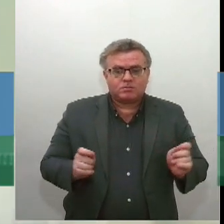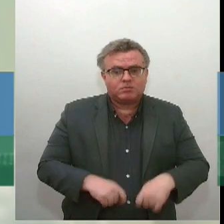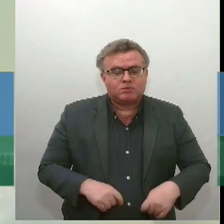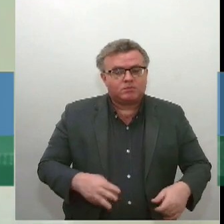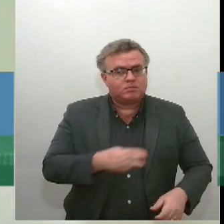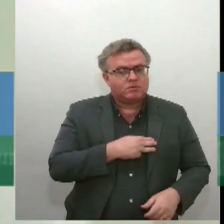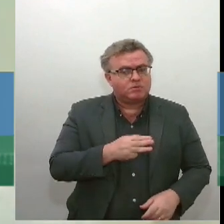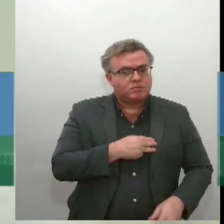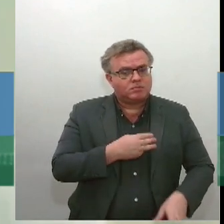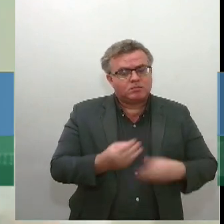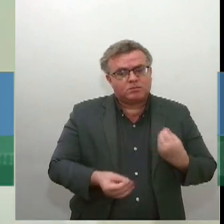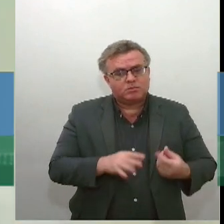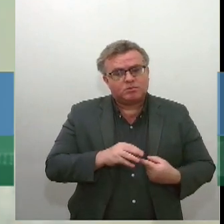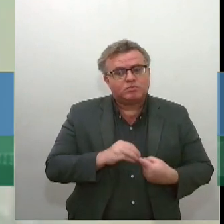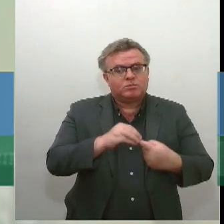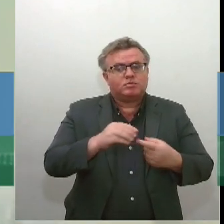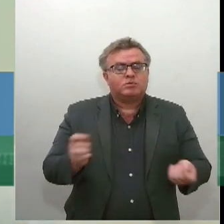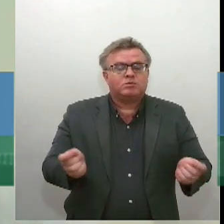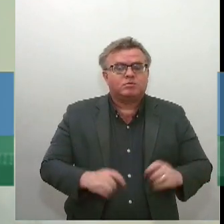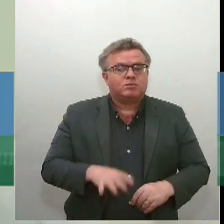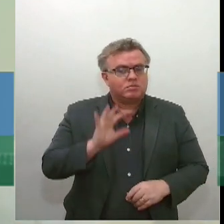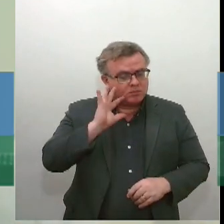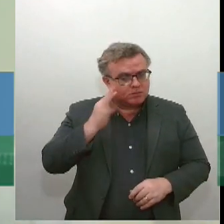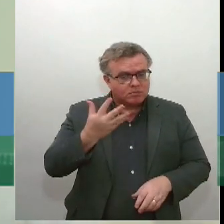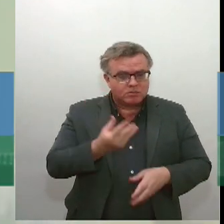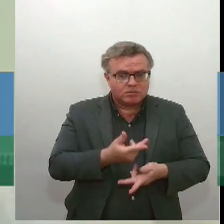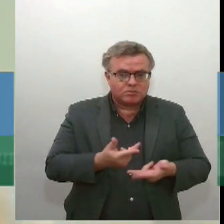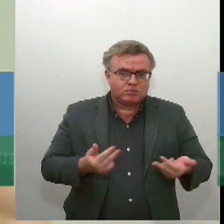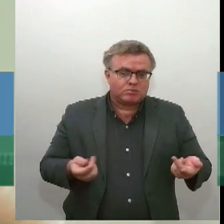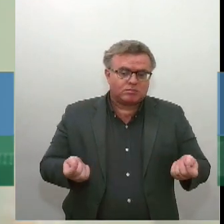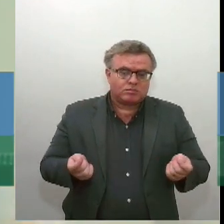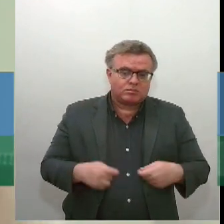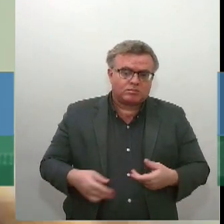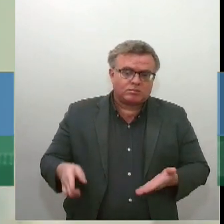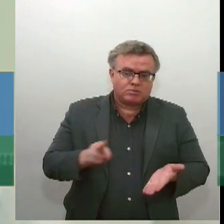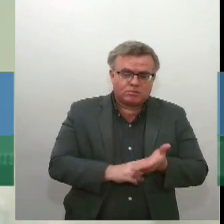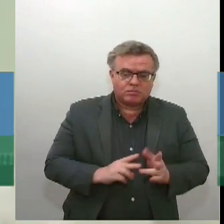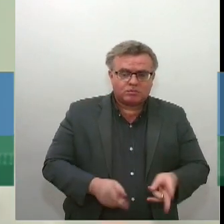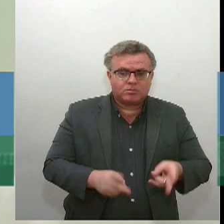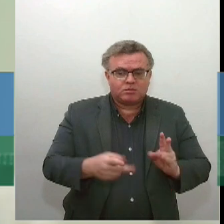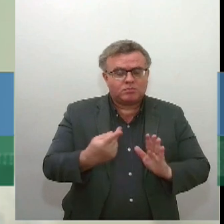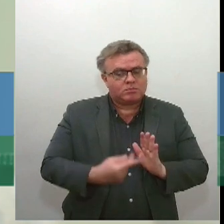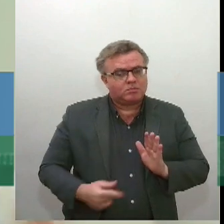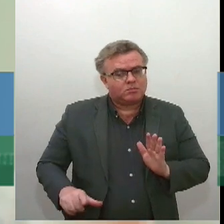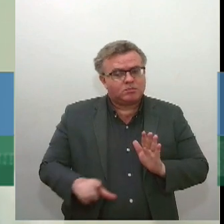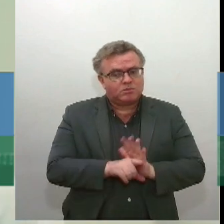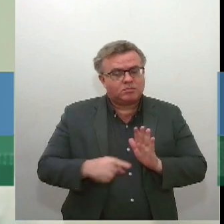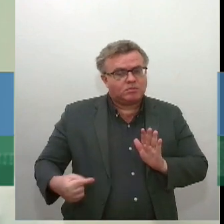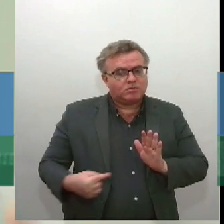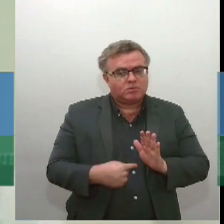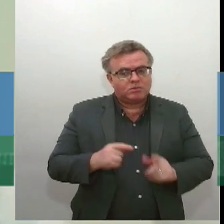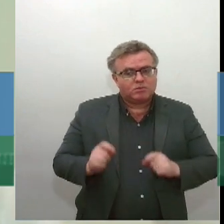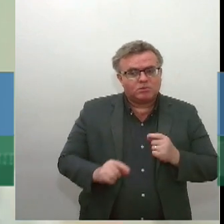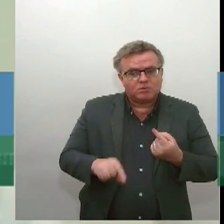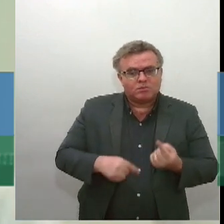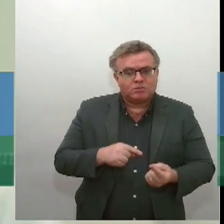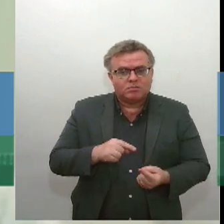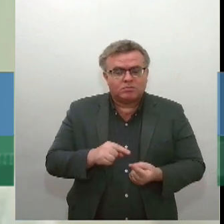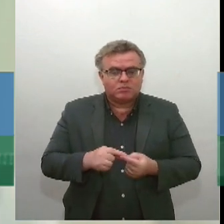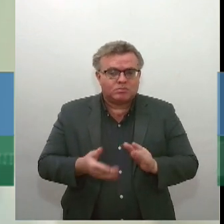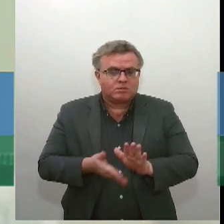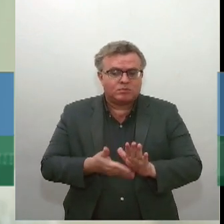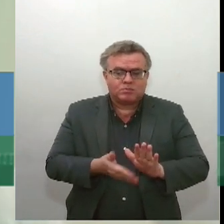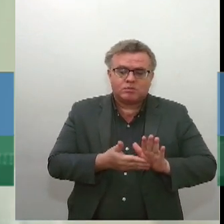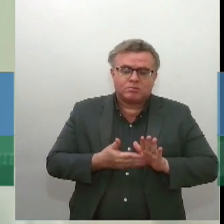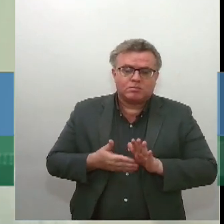monocraticamente decide suspender o andamento daquele projeto. então, ela teria o objetivo, essa proposta tem o objetivo